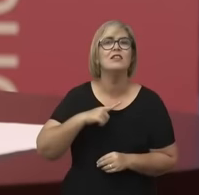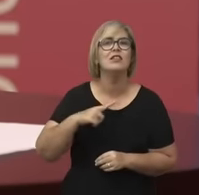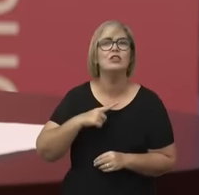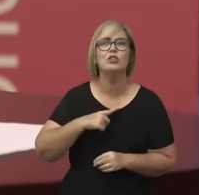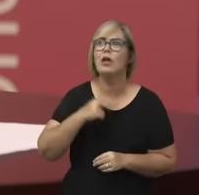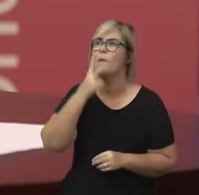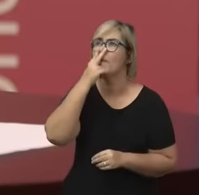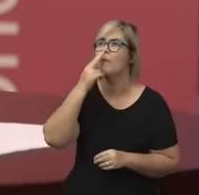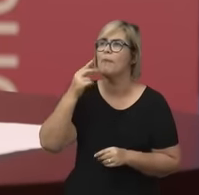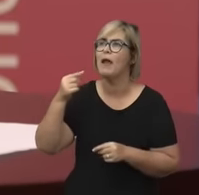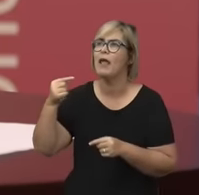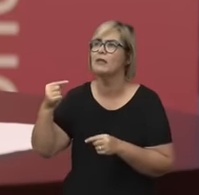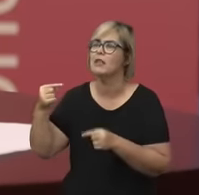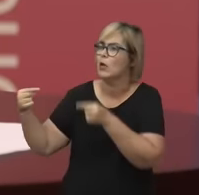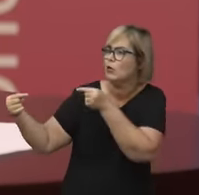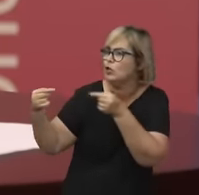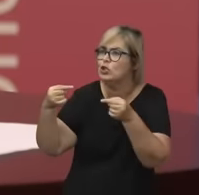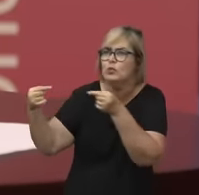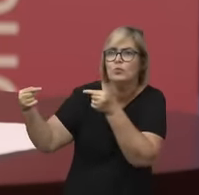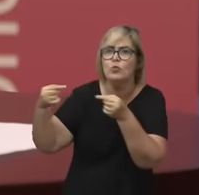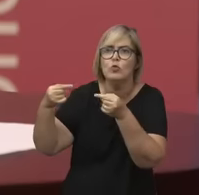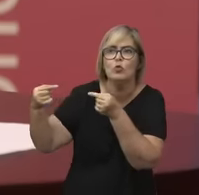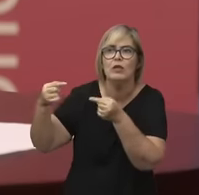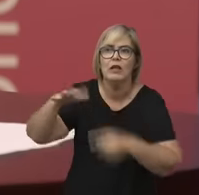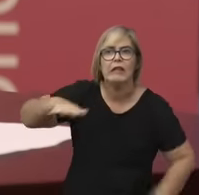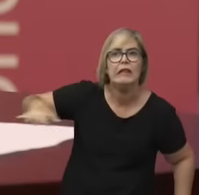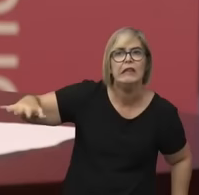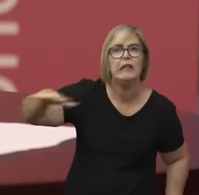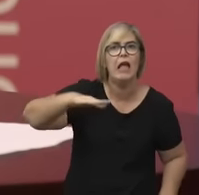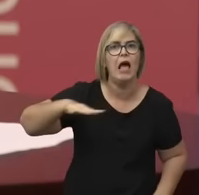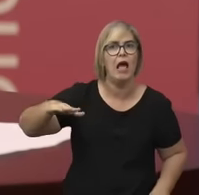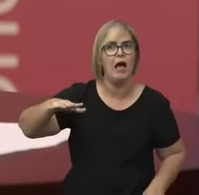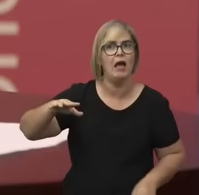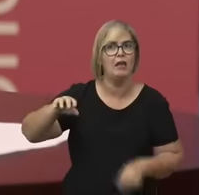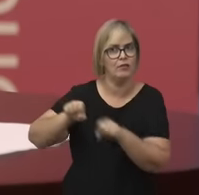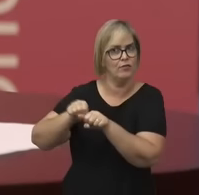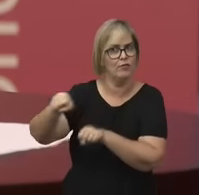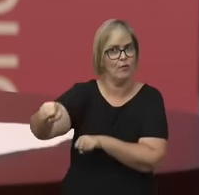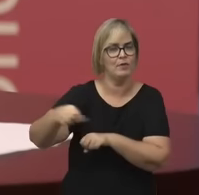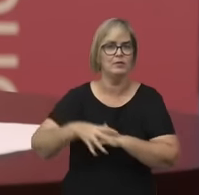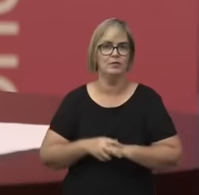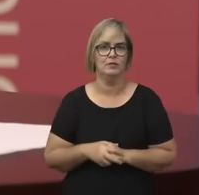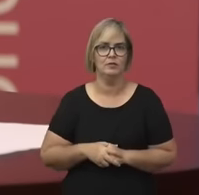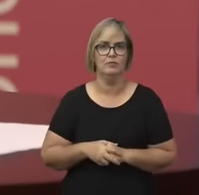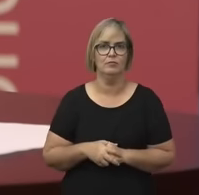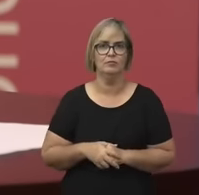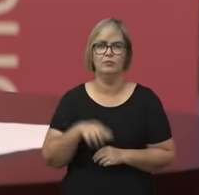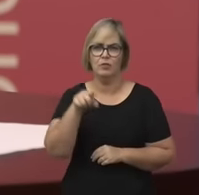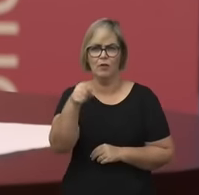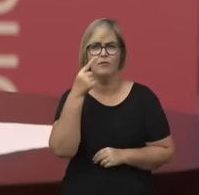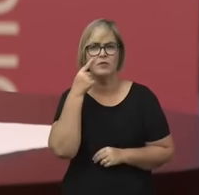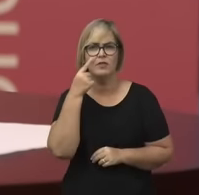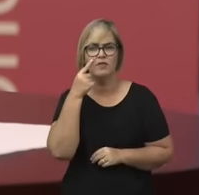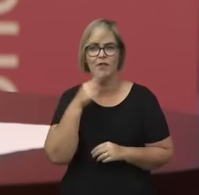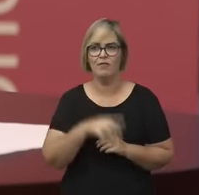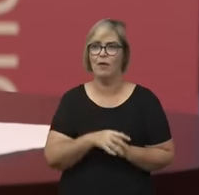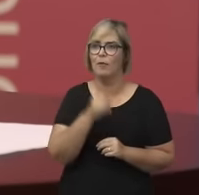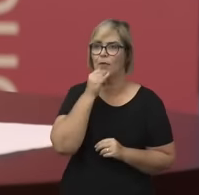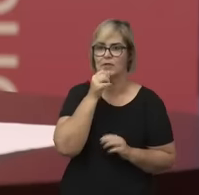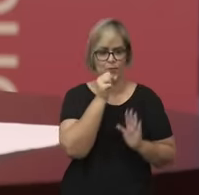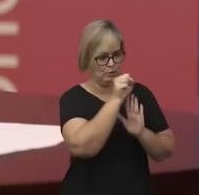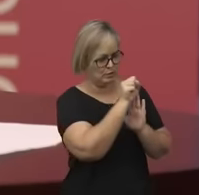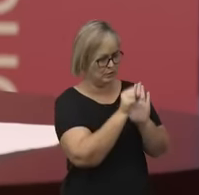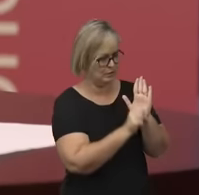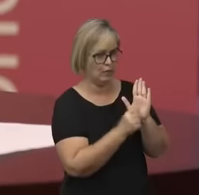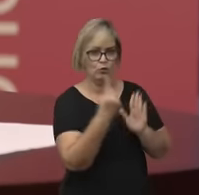feitas dentro de um contexto de formação. Então, certamente, você vai pegar uma obra de uma mulher filósofa do século XVII e